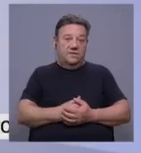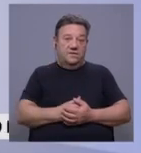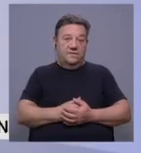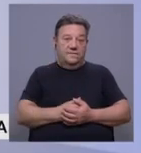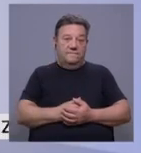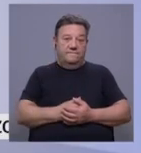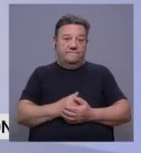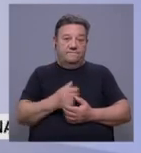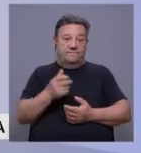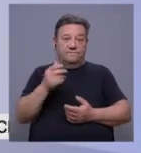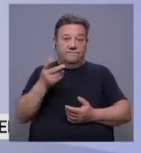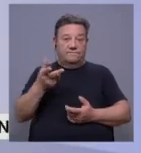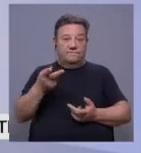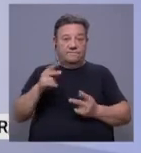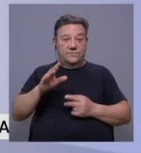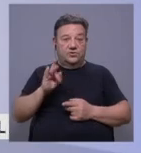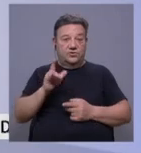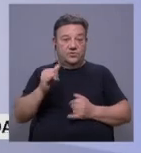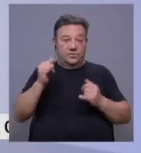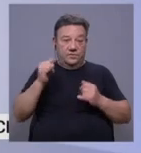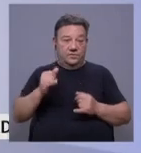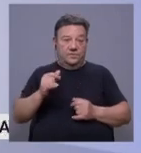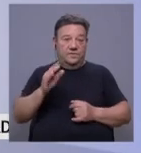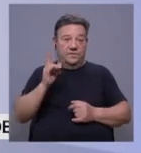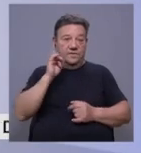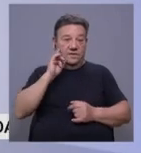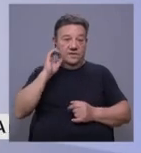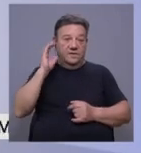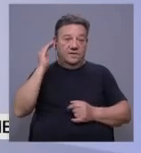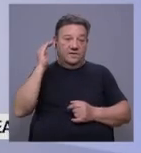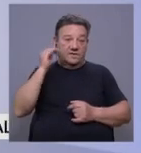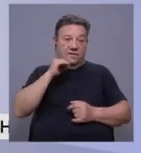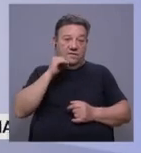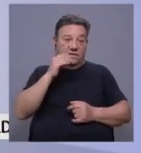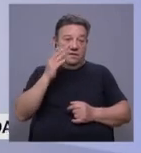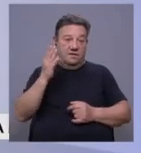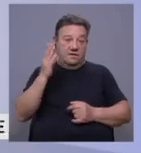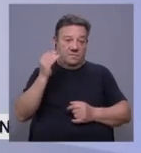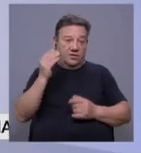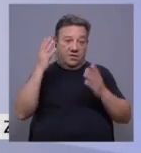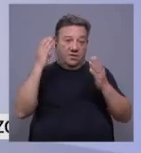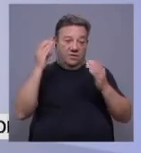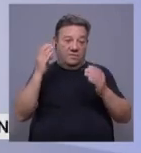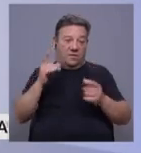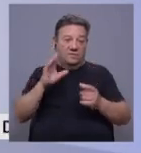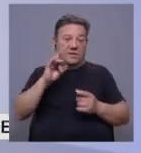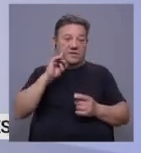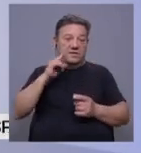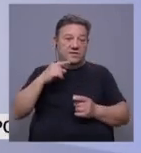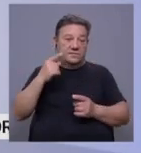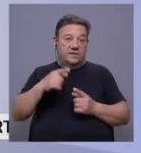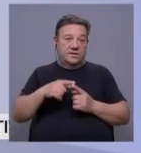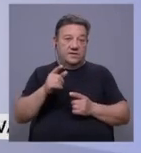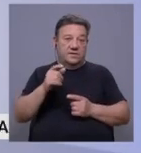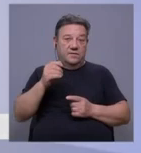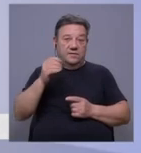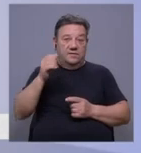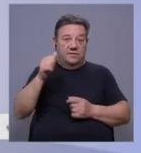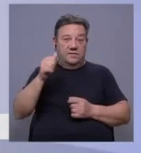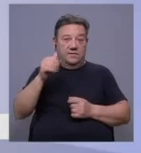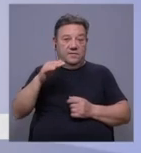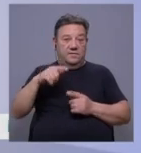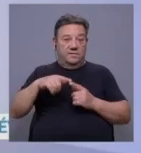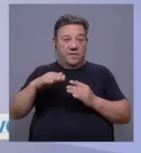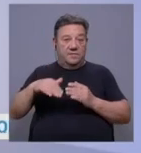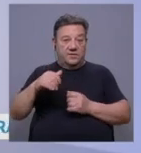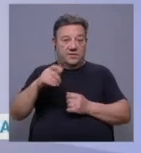Para a região sul um dia com céu geralmente muito nublado, mas em especial no Baixo Alentejo